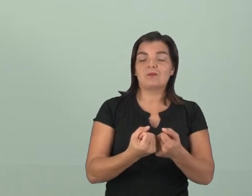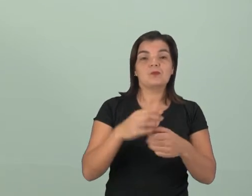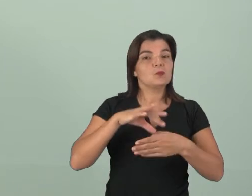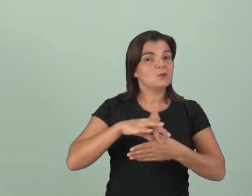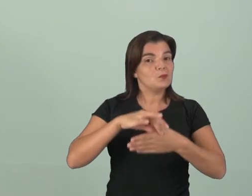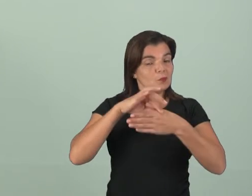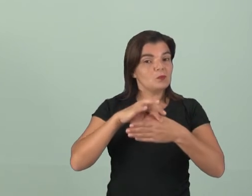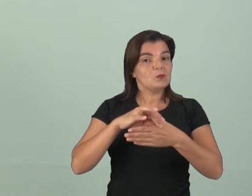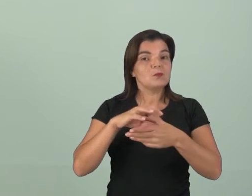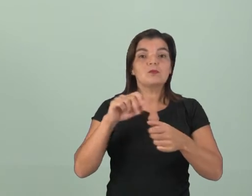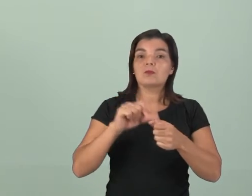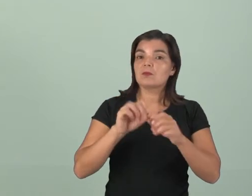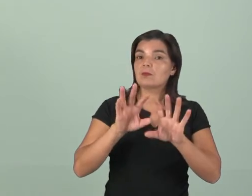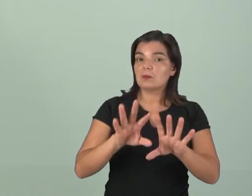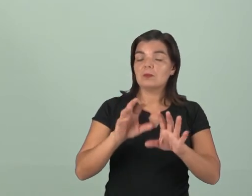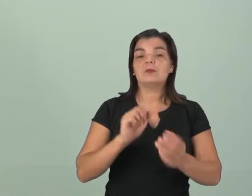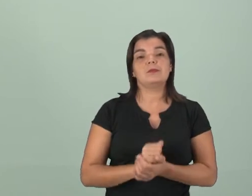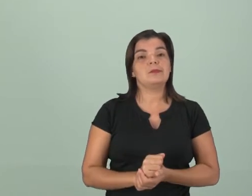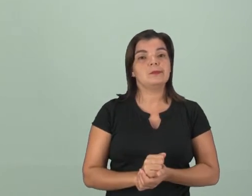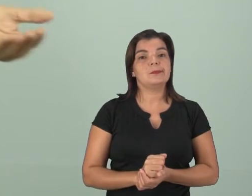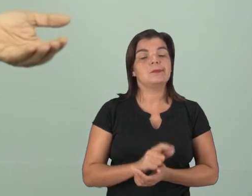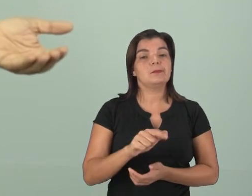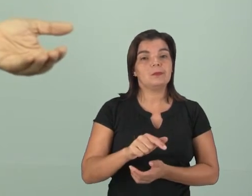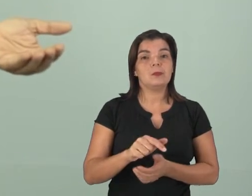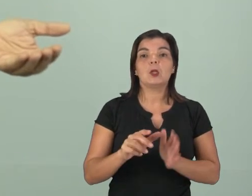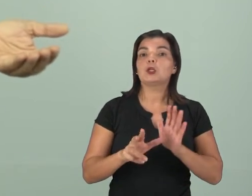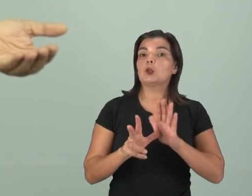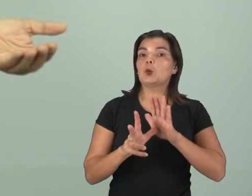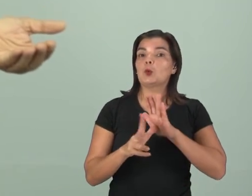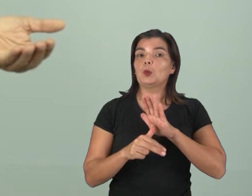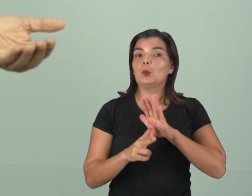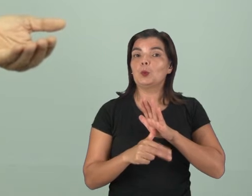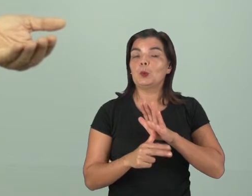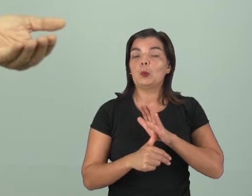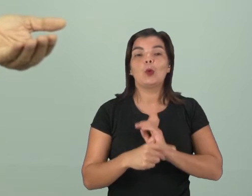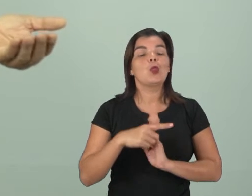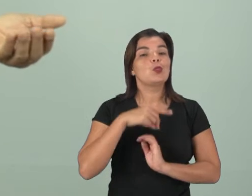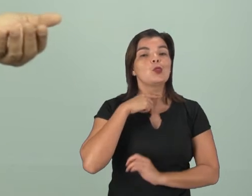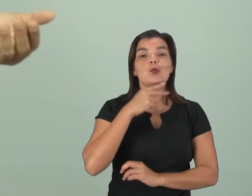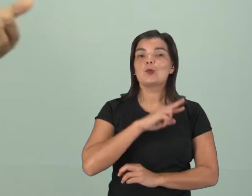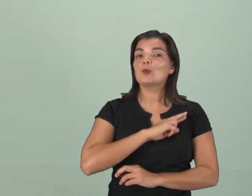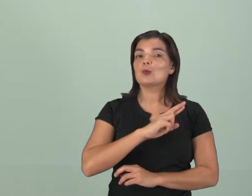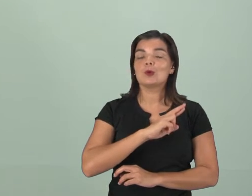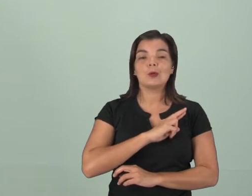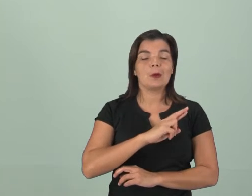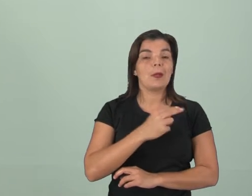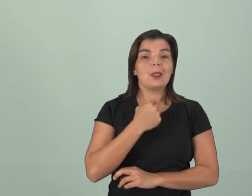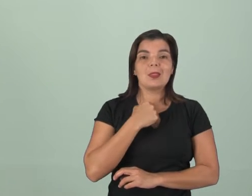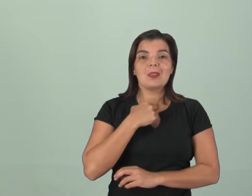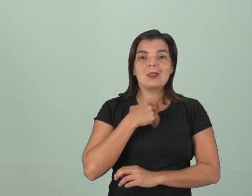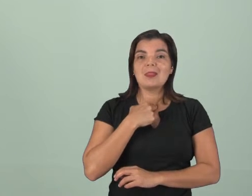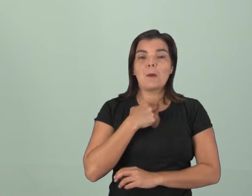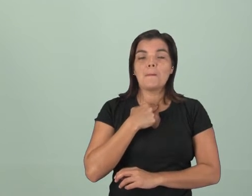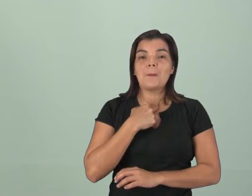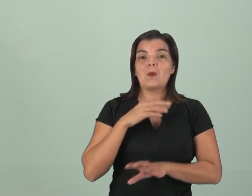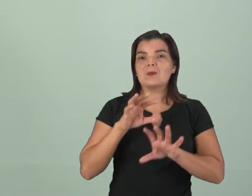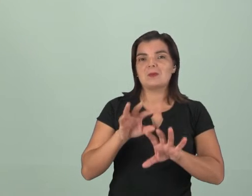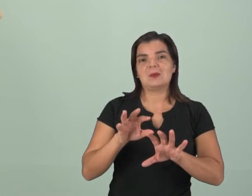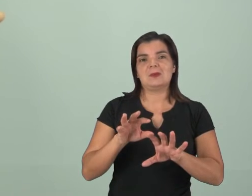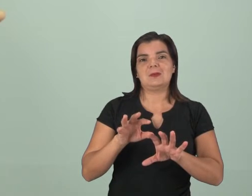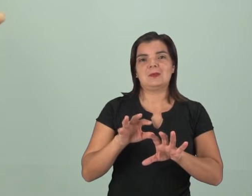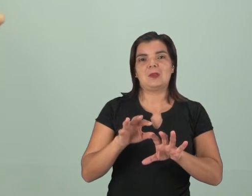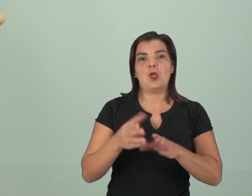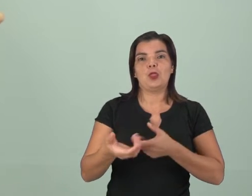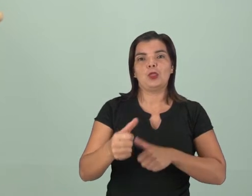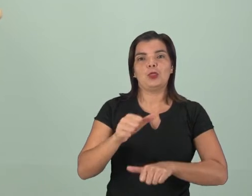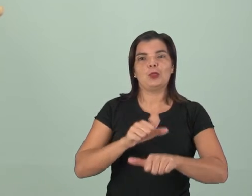líder religioso que faz isso, e isso é corrupção. nenhuma religião deve se colocar nessa situação,